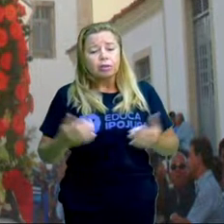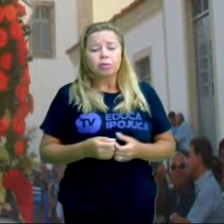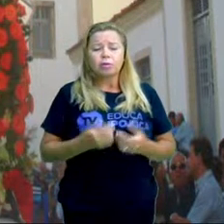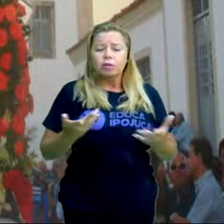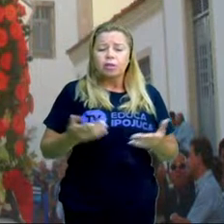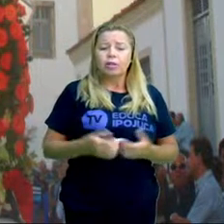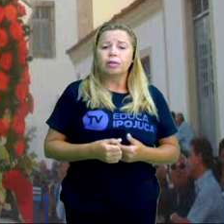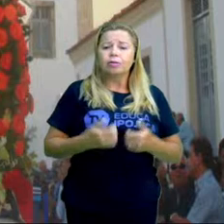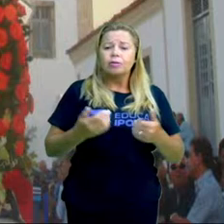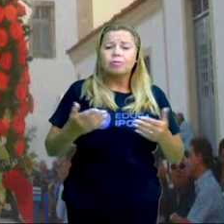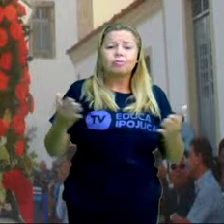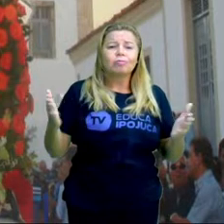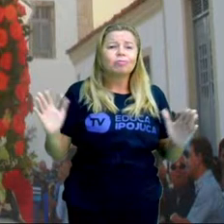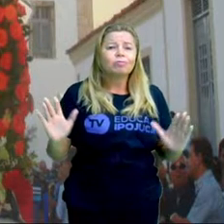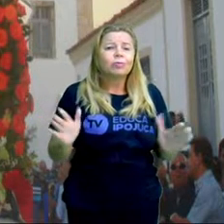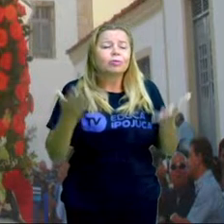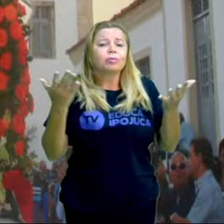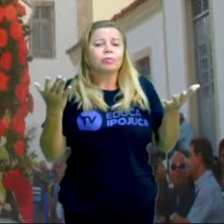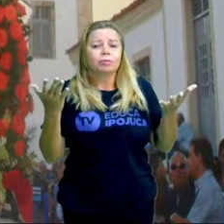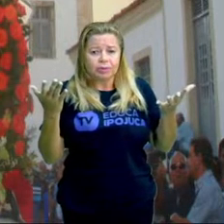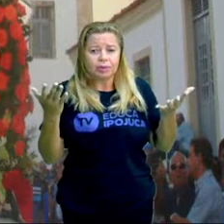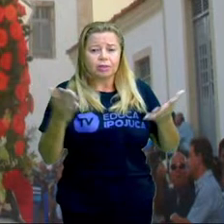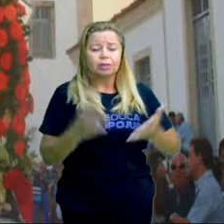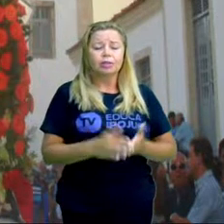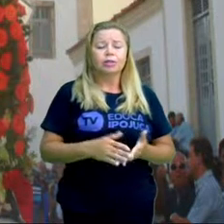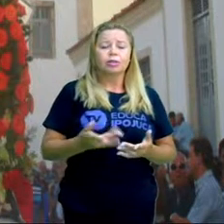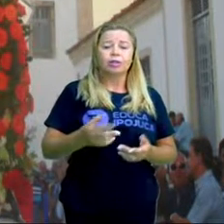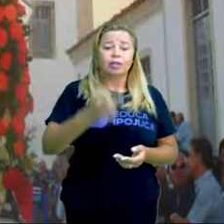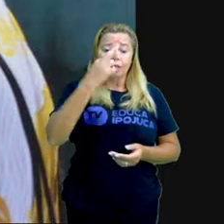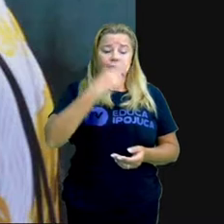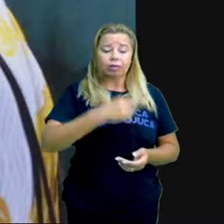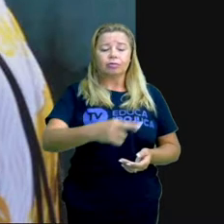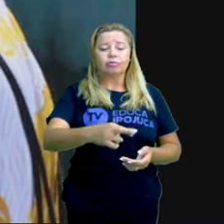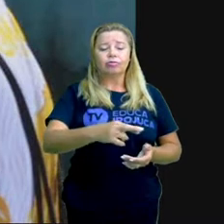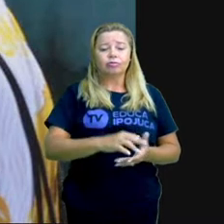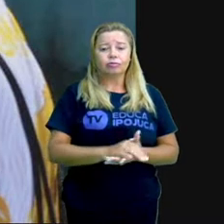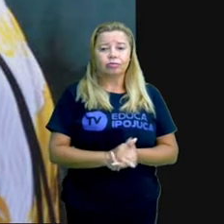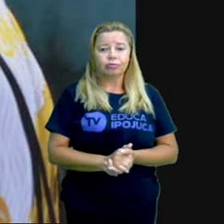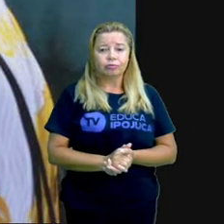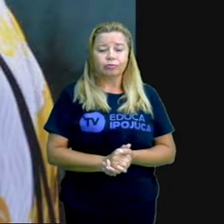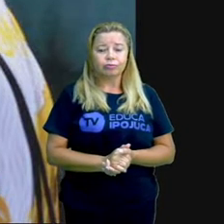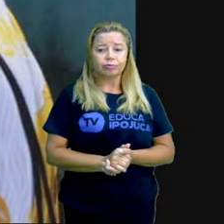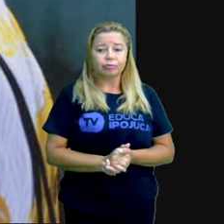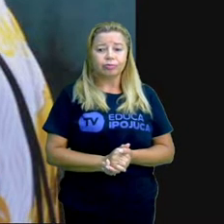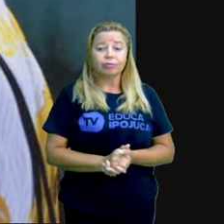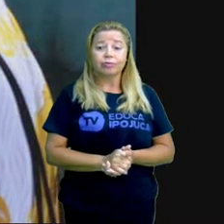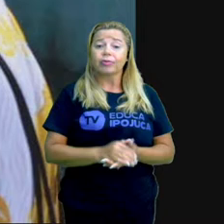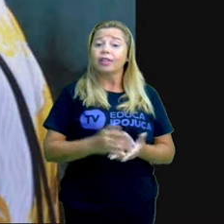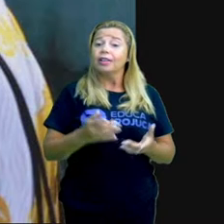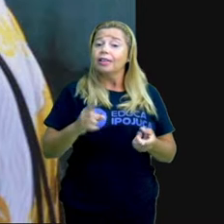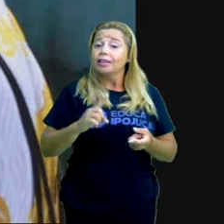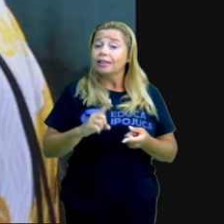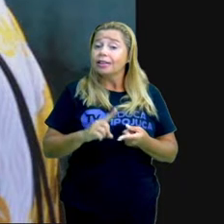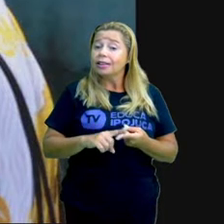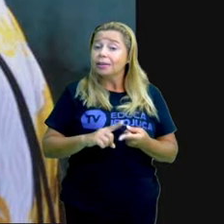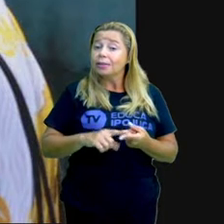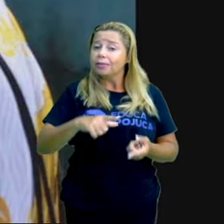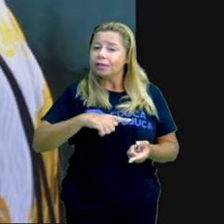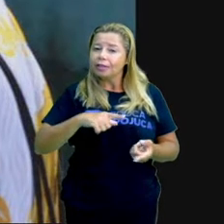sagrada, porque é uma festa religiosa, beleza? E aí nós temos a nossa